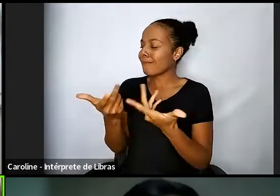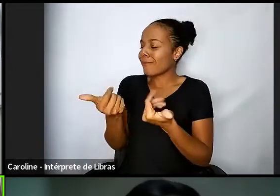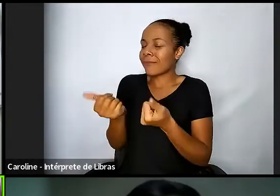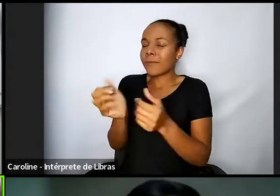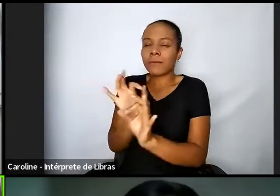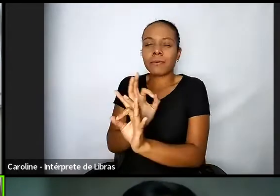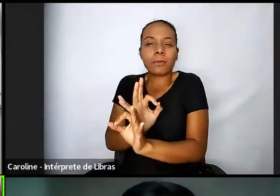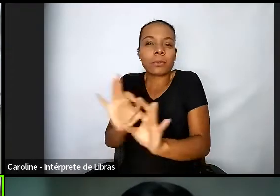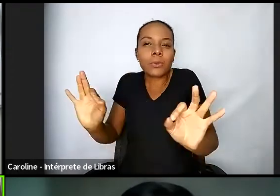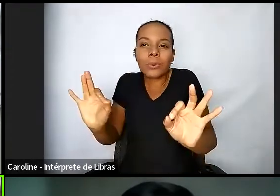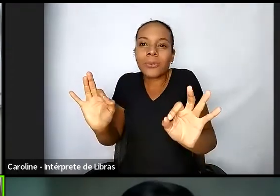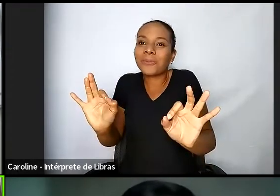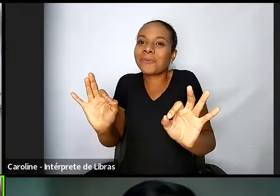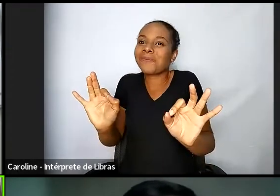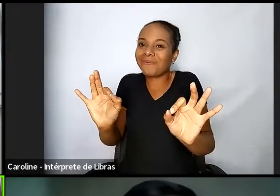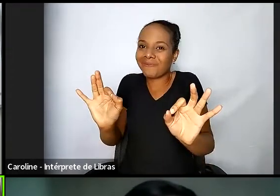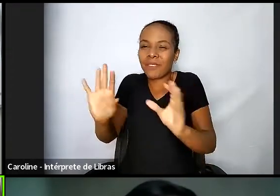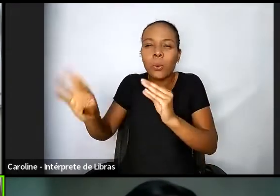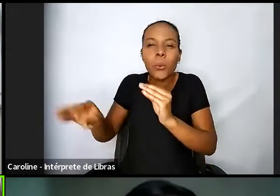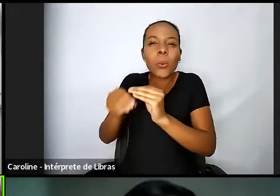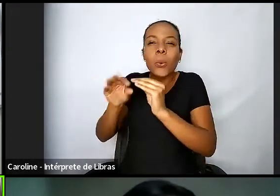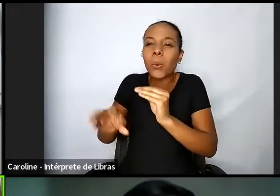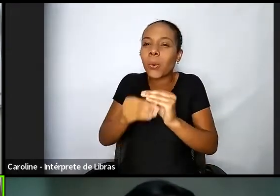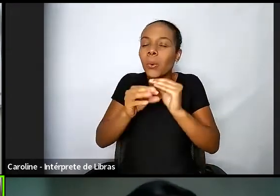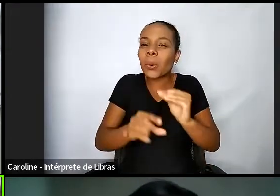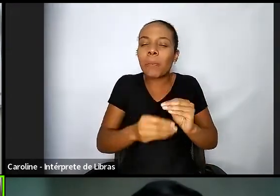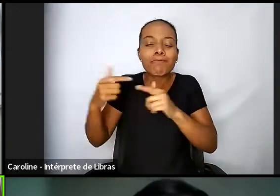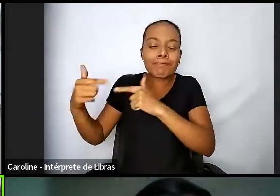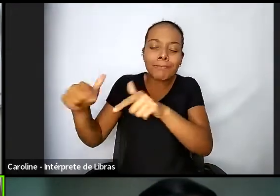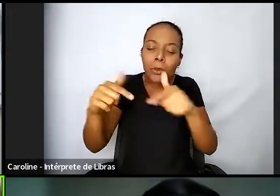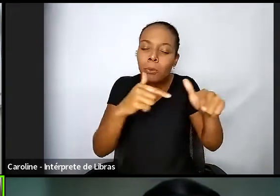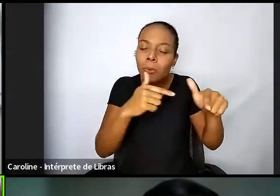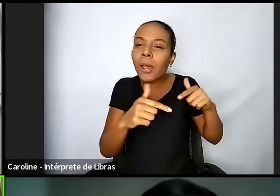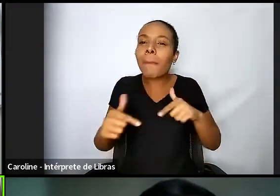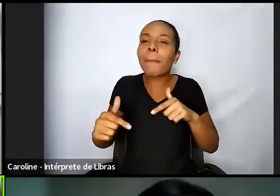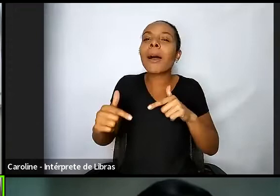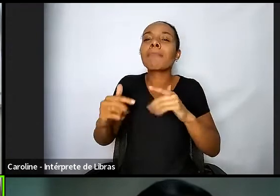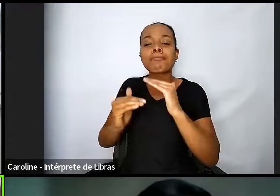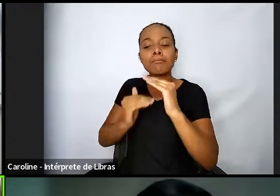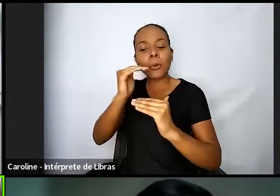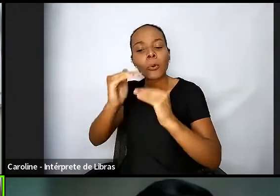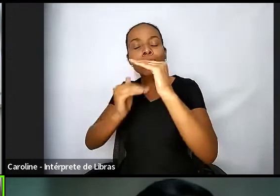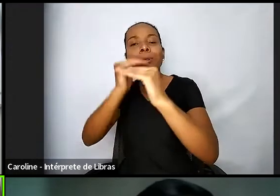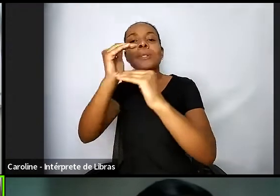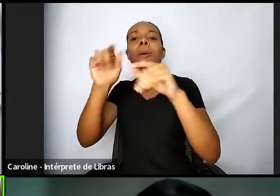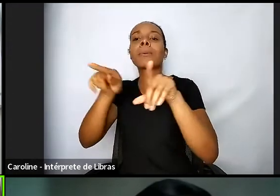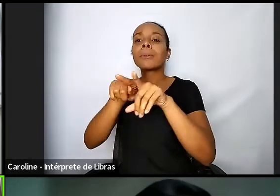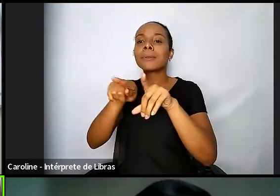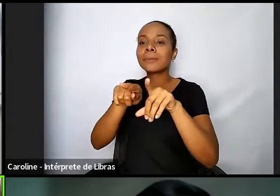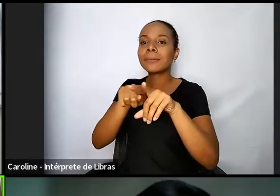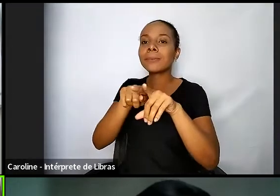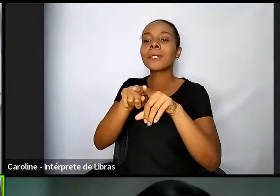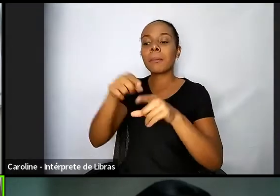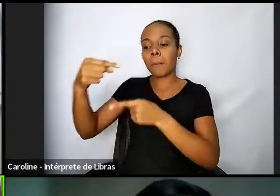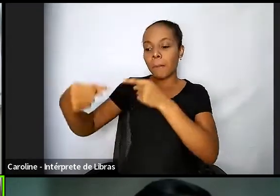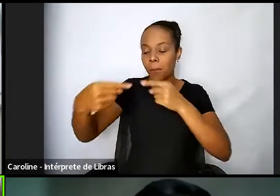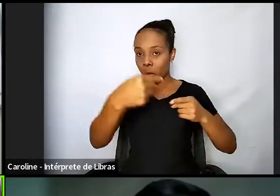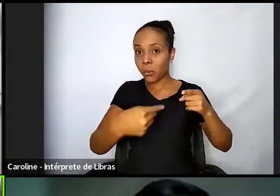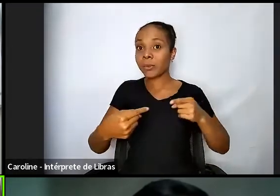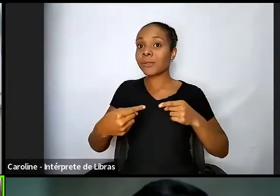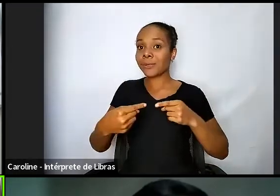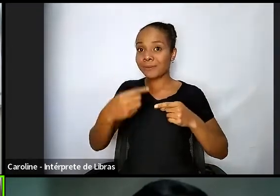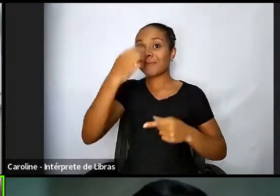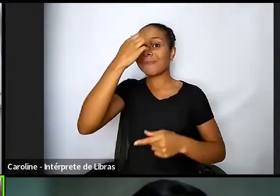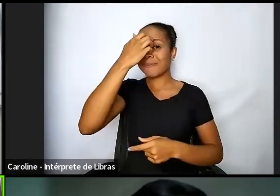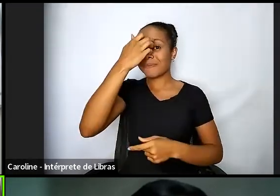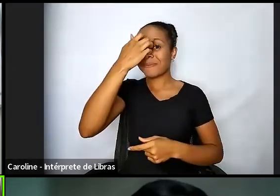os trabalhos da construção e implementação dessa política. E é uma alegria